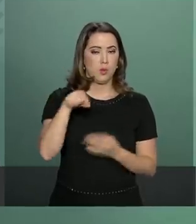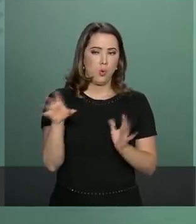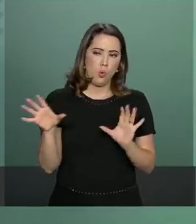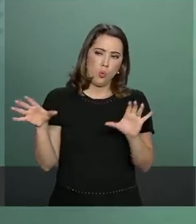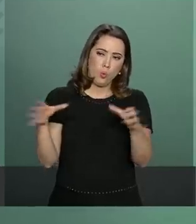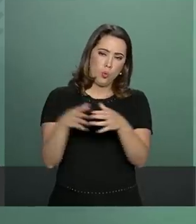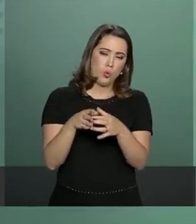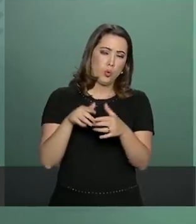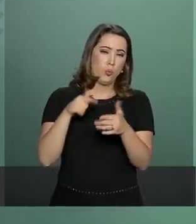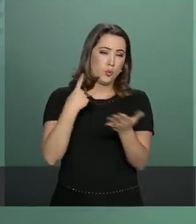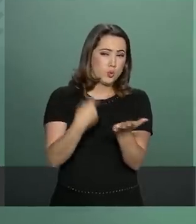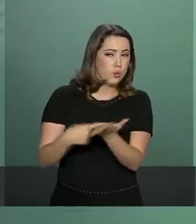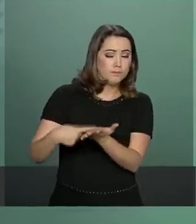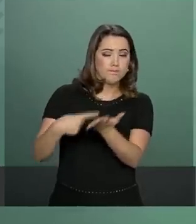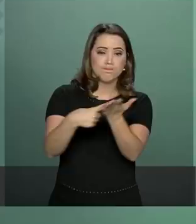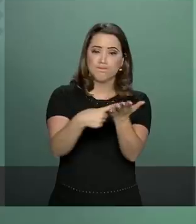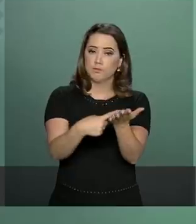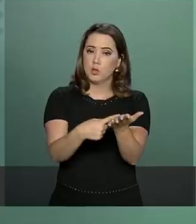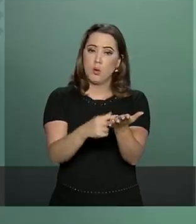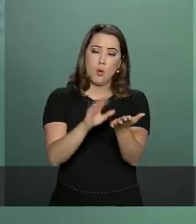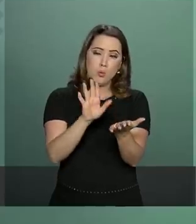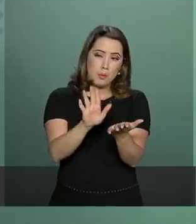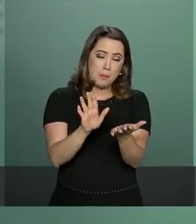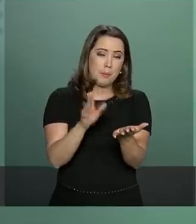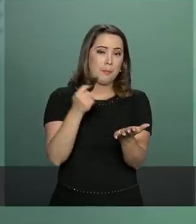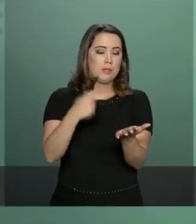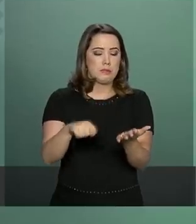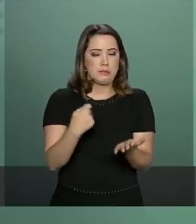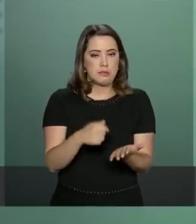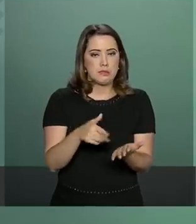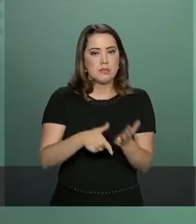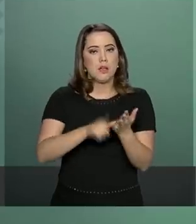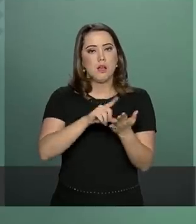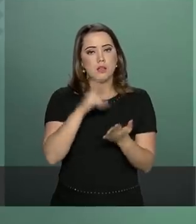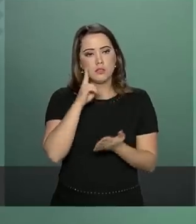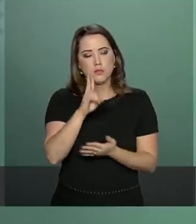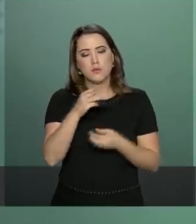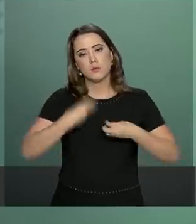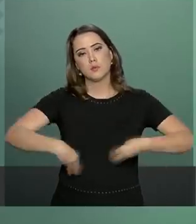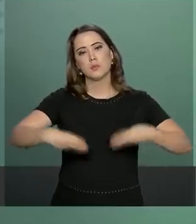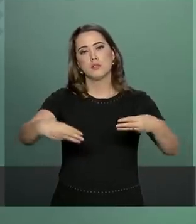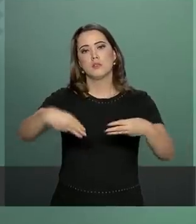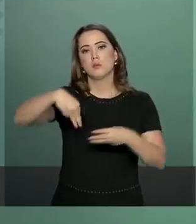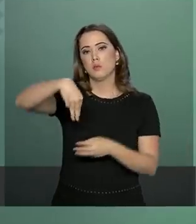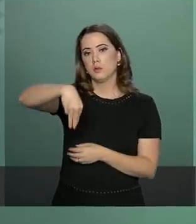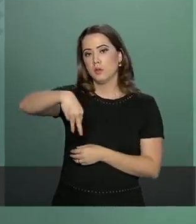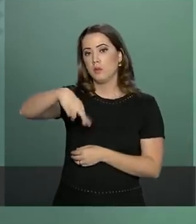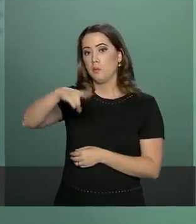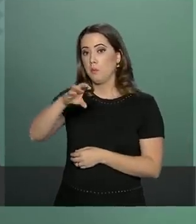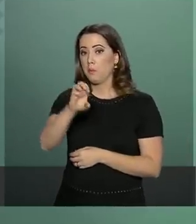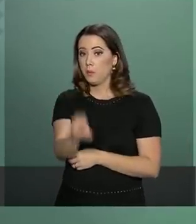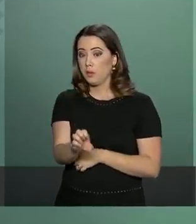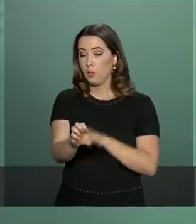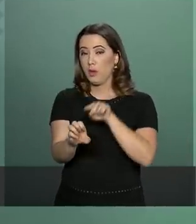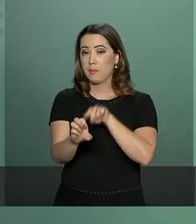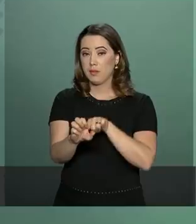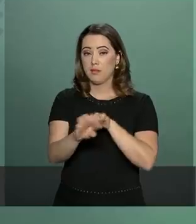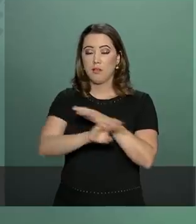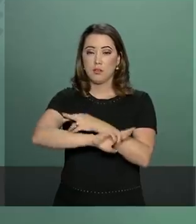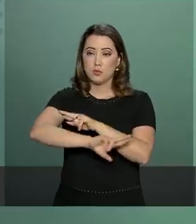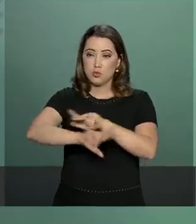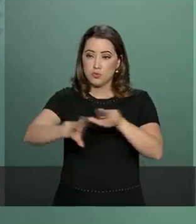conjunto de atividades ainda está sob a ótica dos Ministérios das Relações Exteriores, das chancelarias